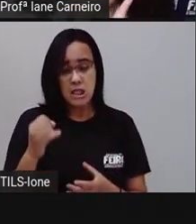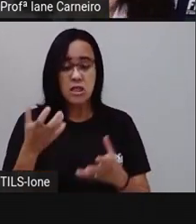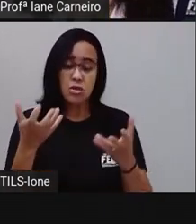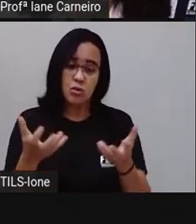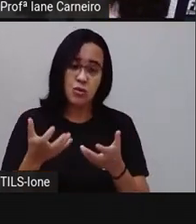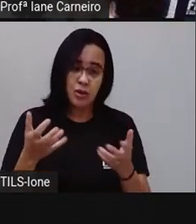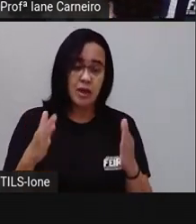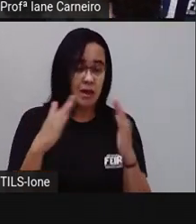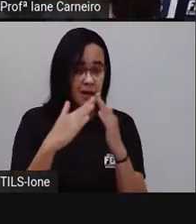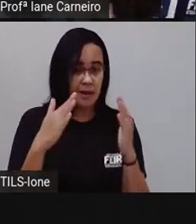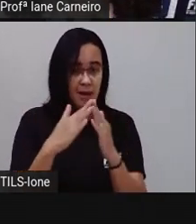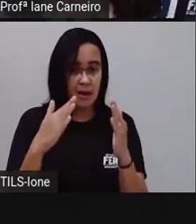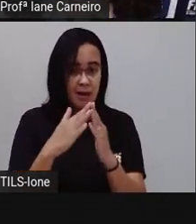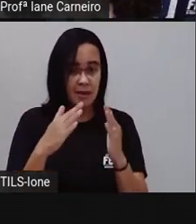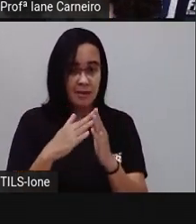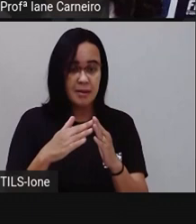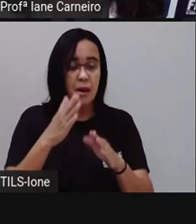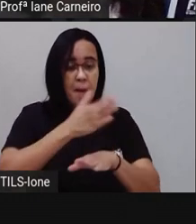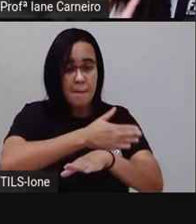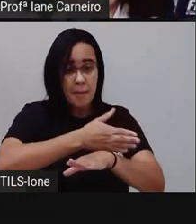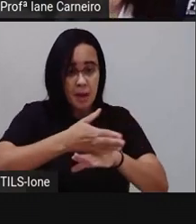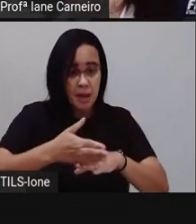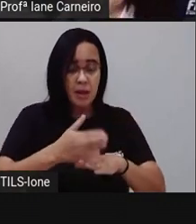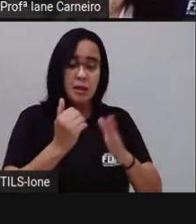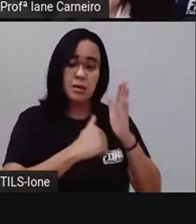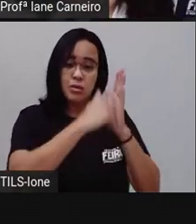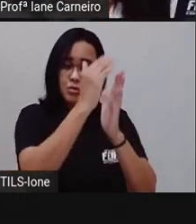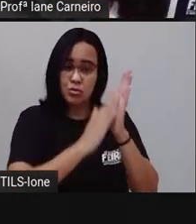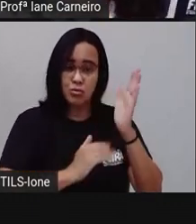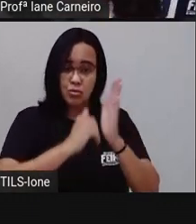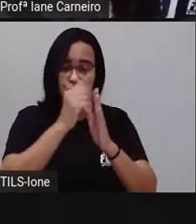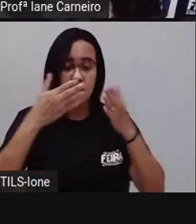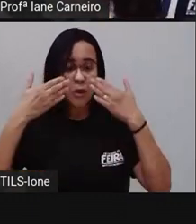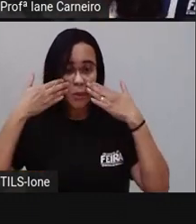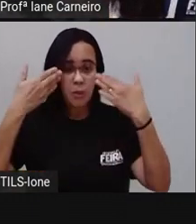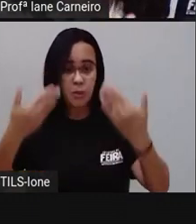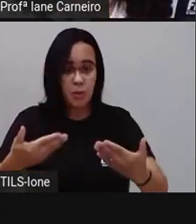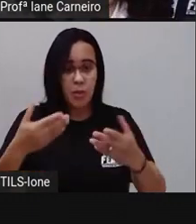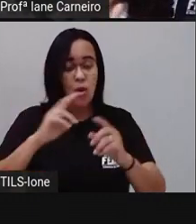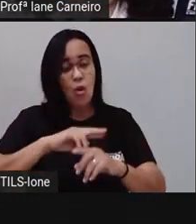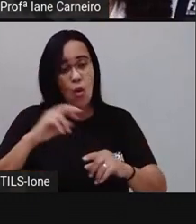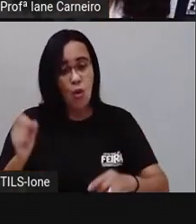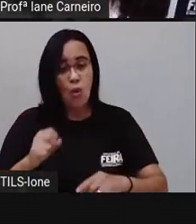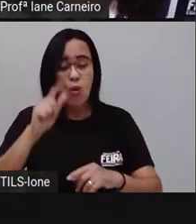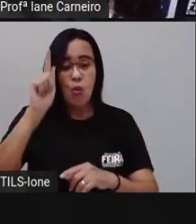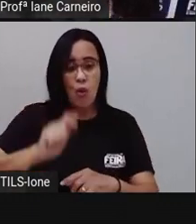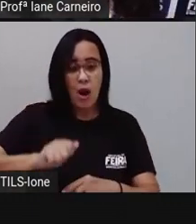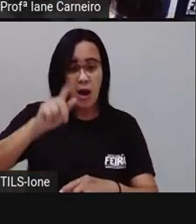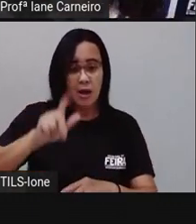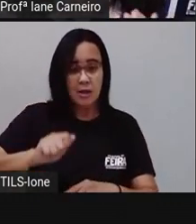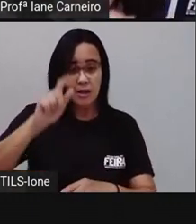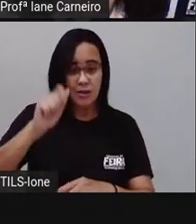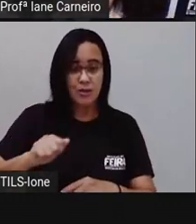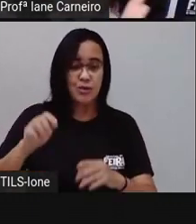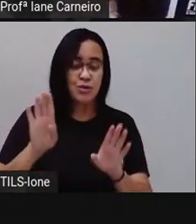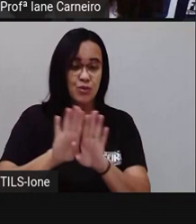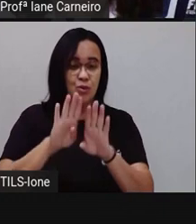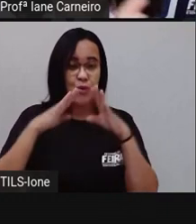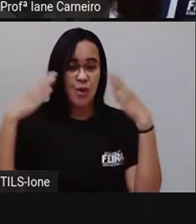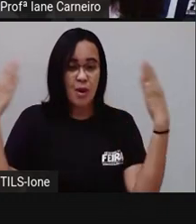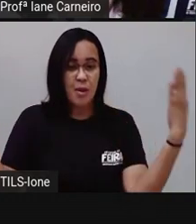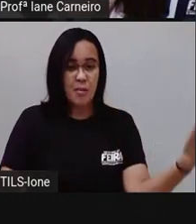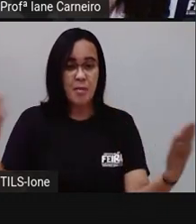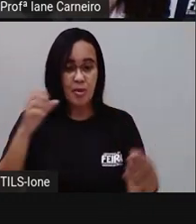o branco na fachada e posso pintar de azul a sua porta de entrada. Quais foram aí as